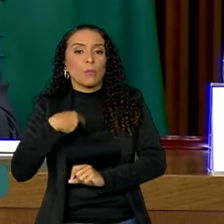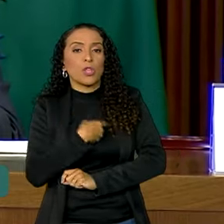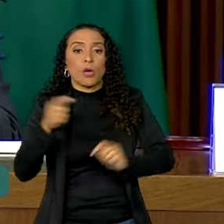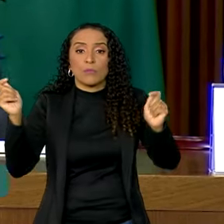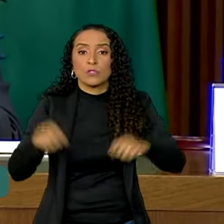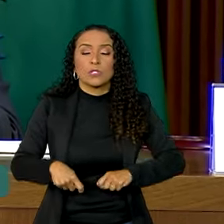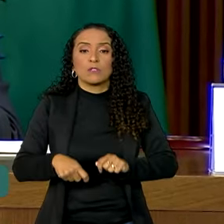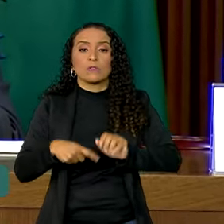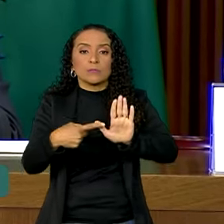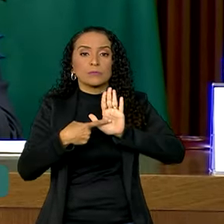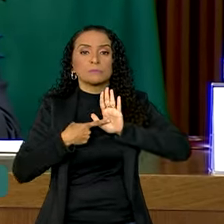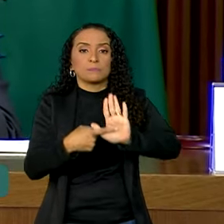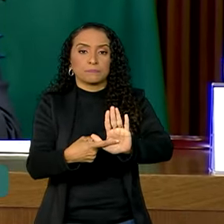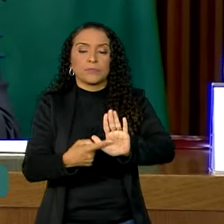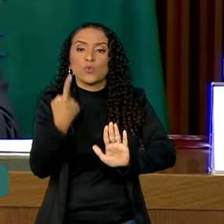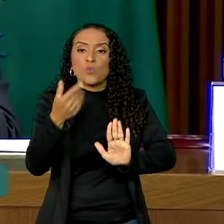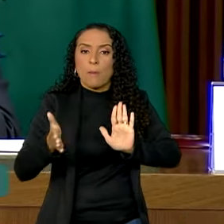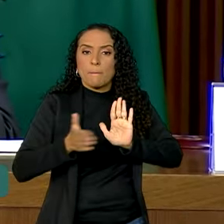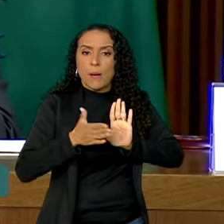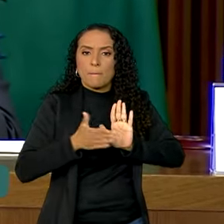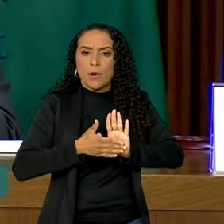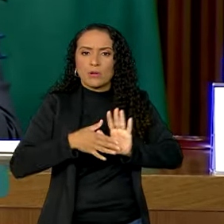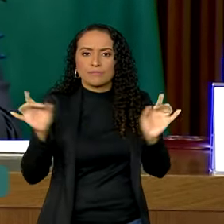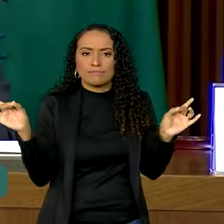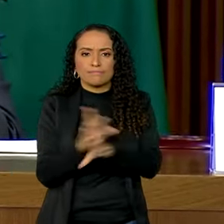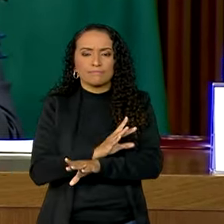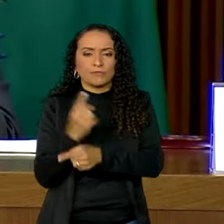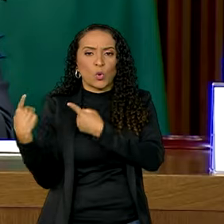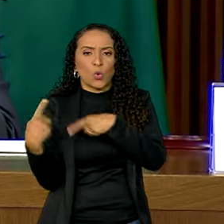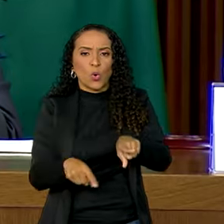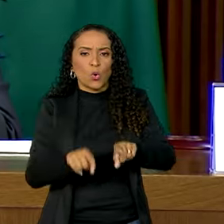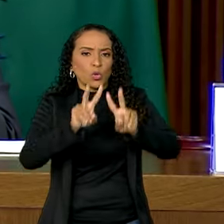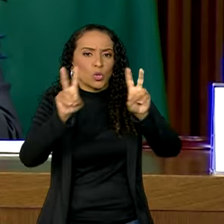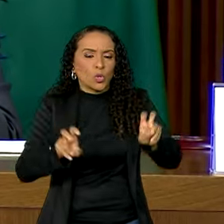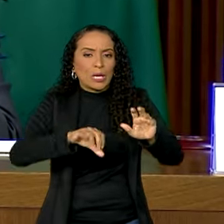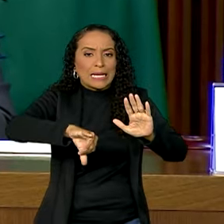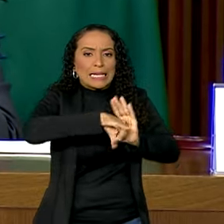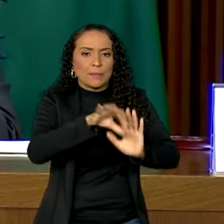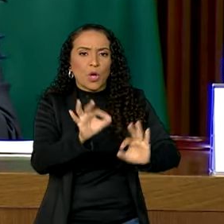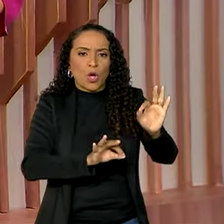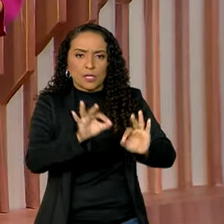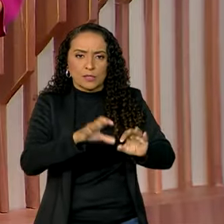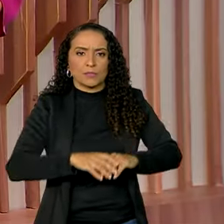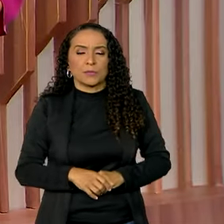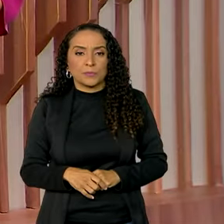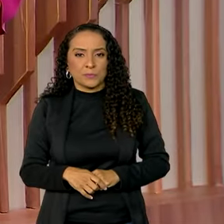gente possa apresentar uma proposta definitiva de combate ao chamado crime organizado.